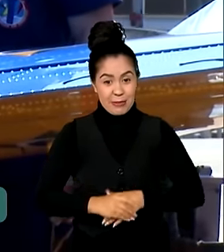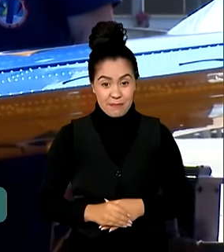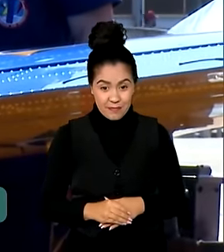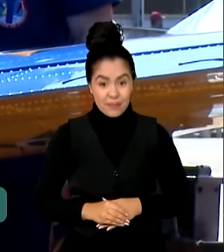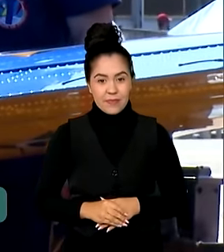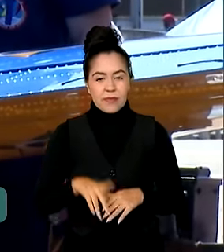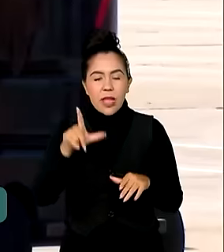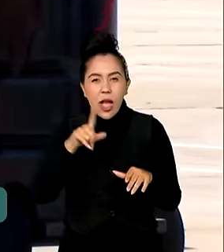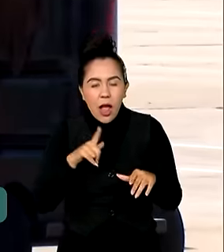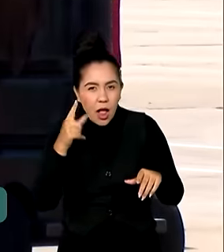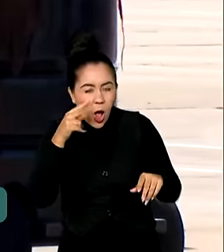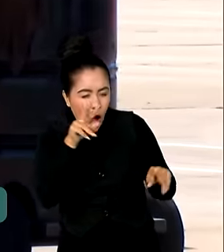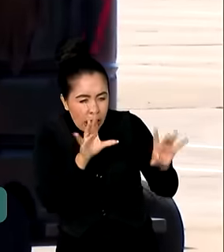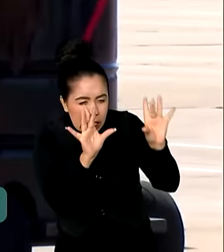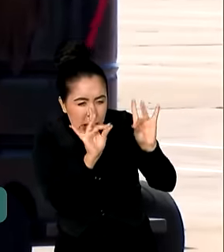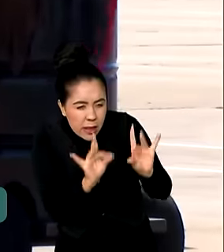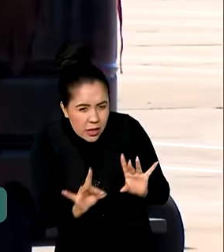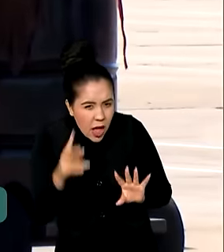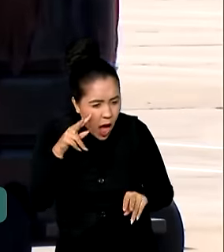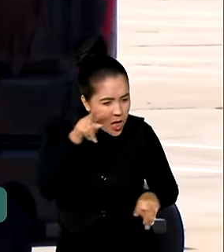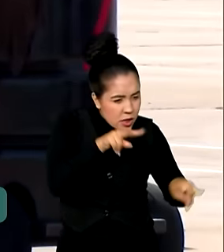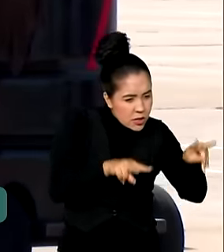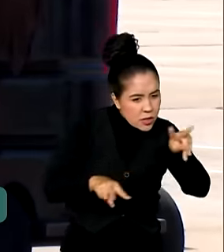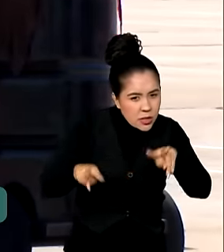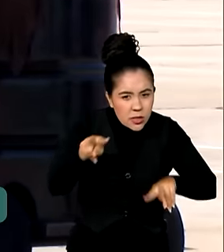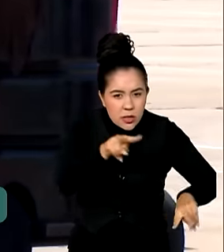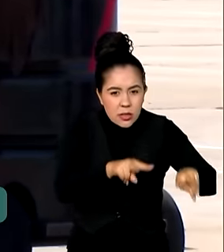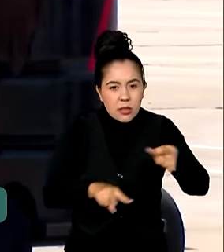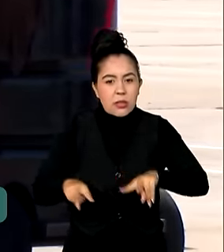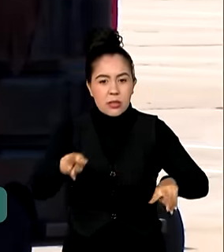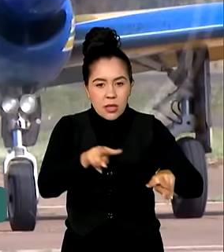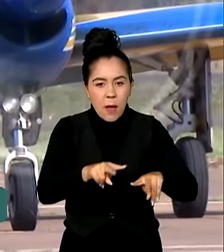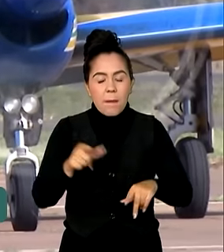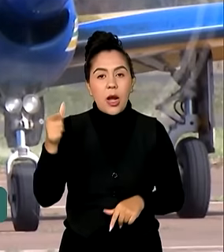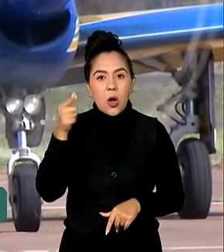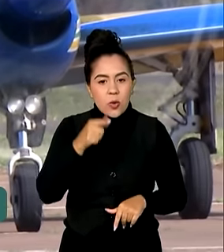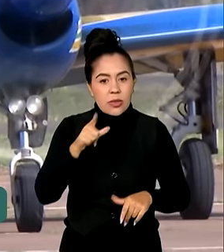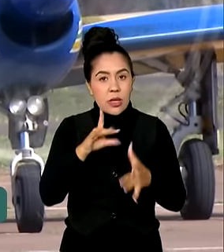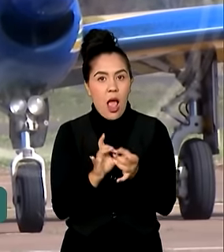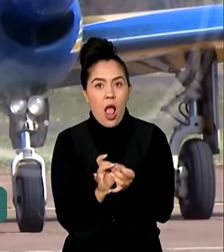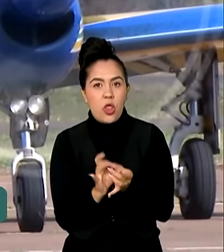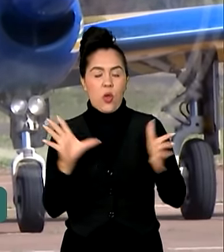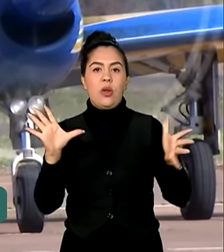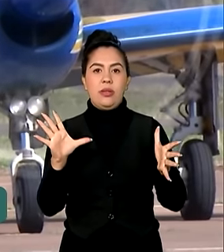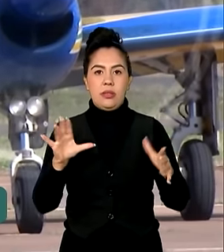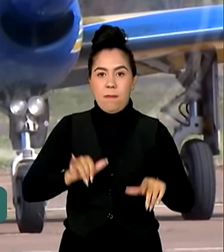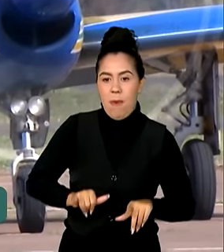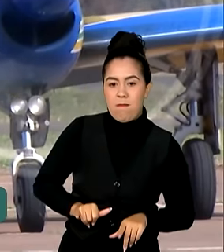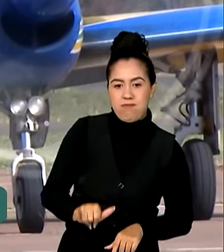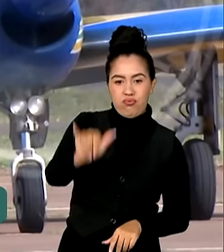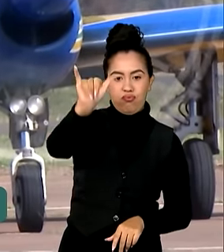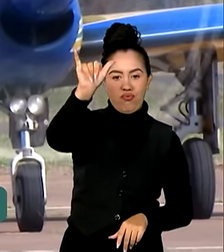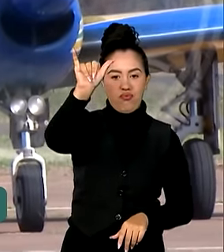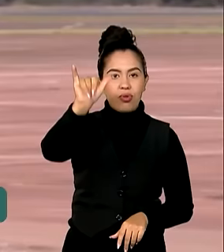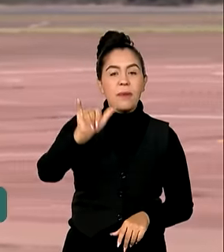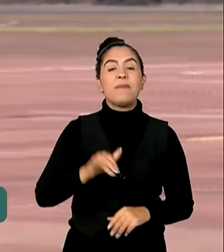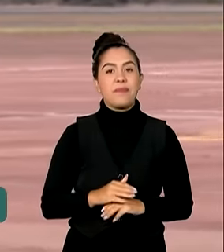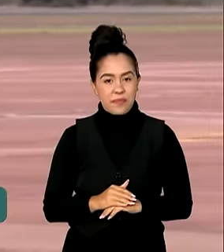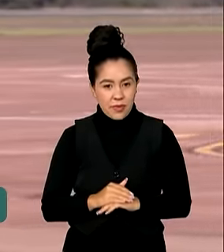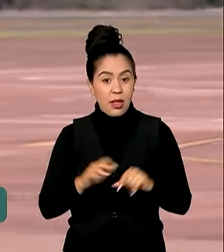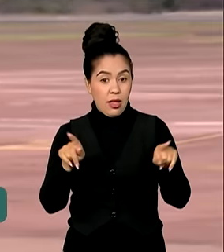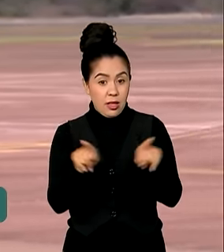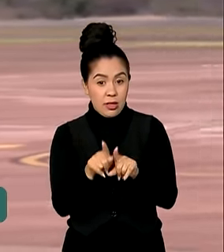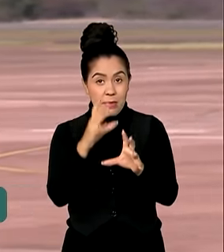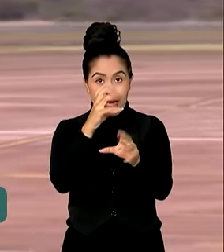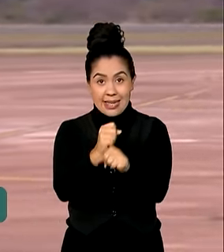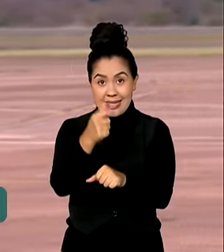últimos detalhes é a etapa final para que os Super Tucanos recebam permissão para decolar. Juntas, as